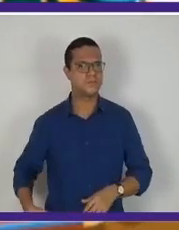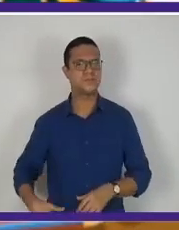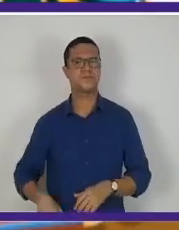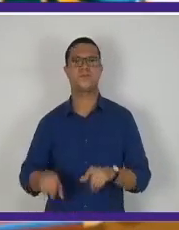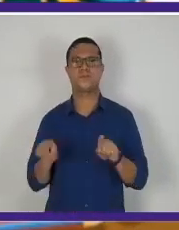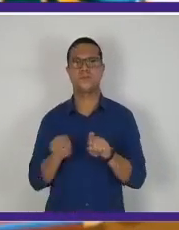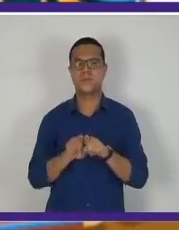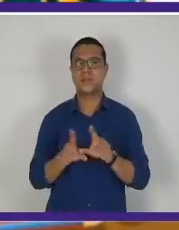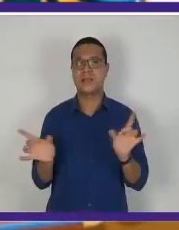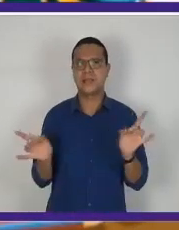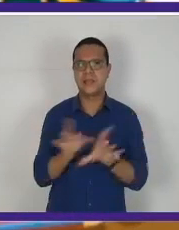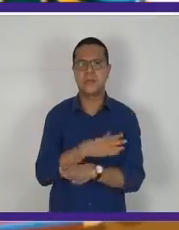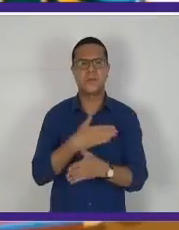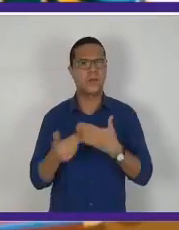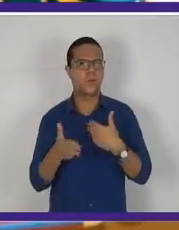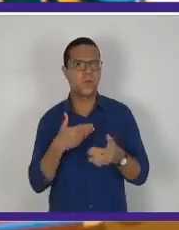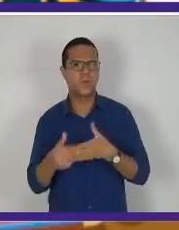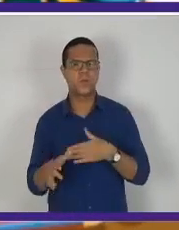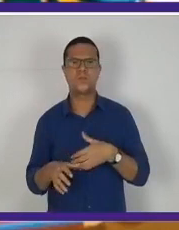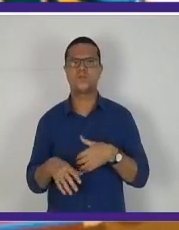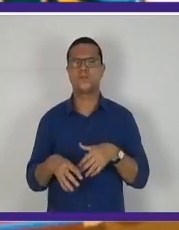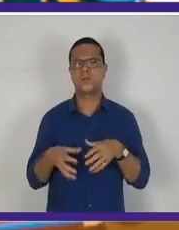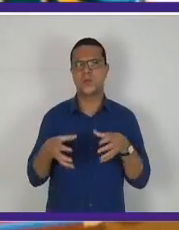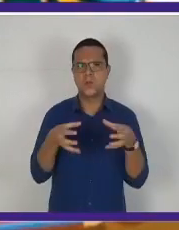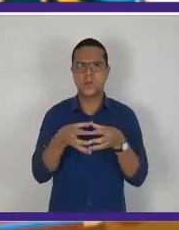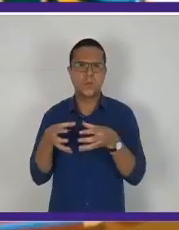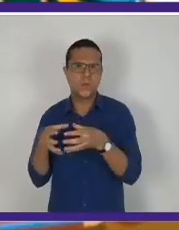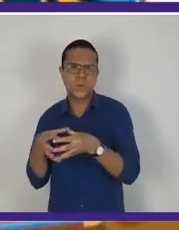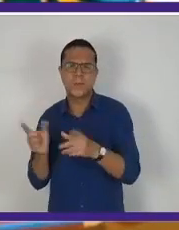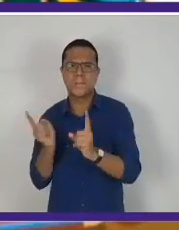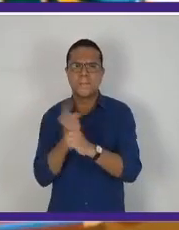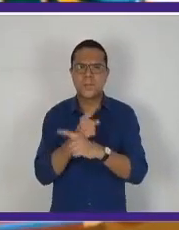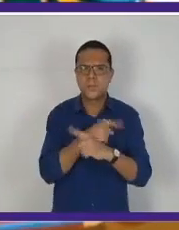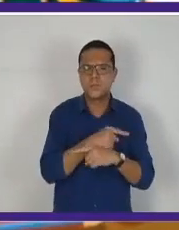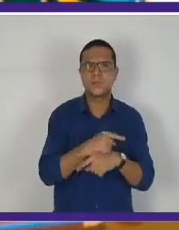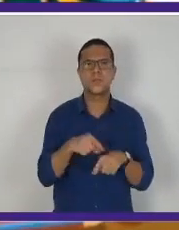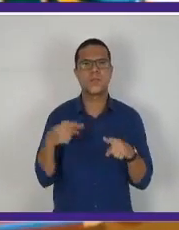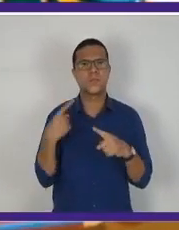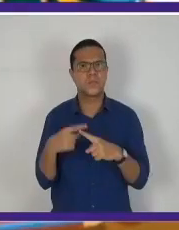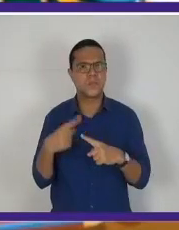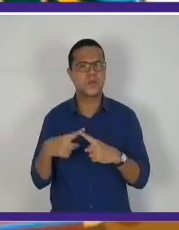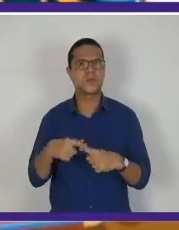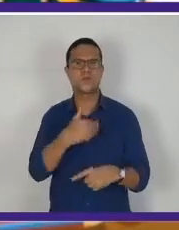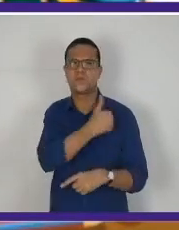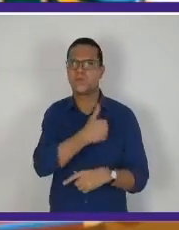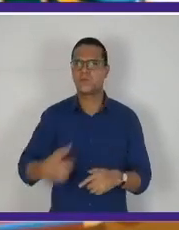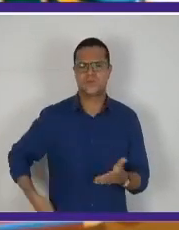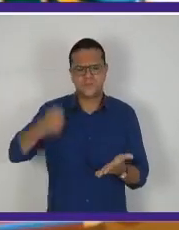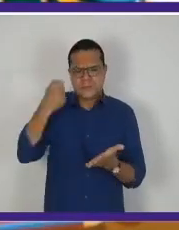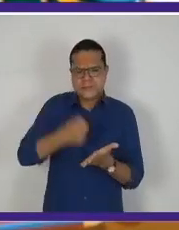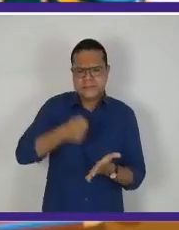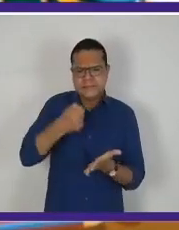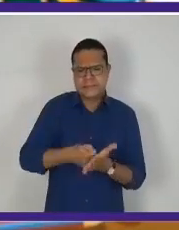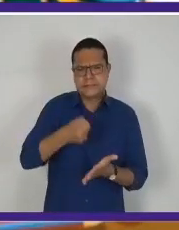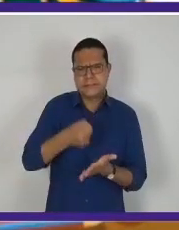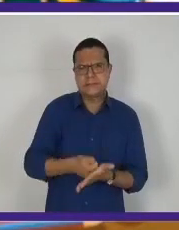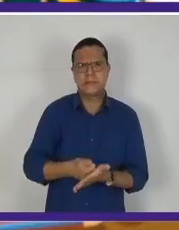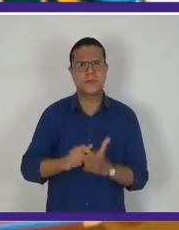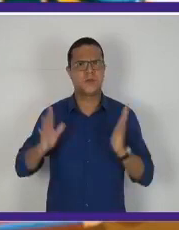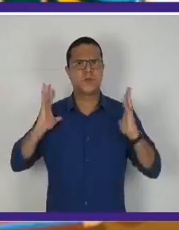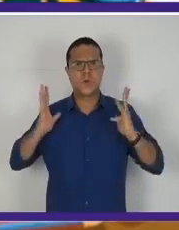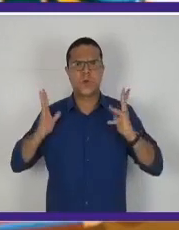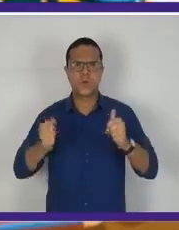ela acaba com qualquer partido de oposição, até porque, em um governo ditatorial, tudo